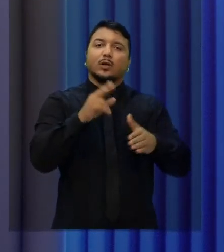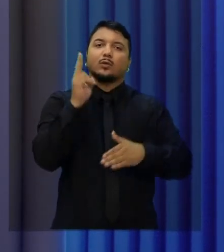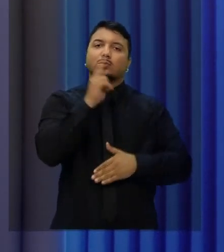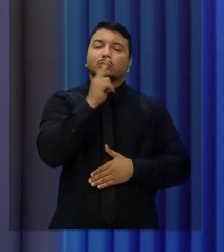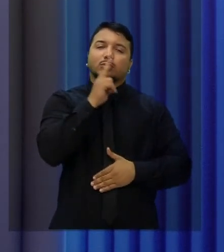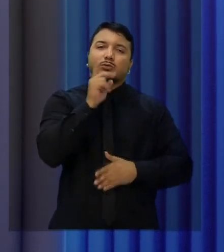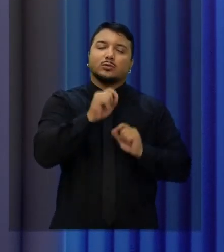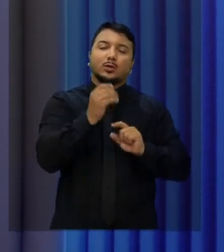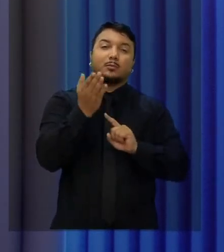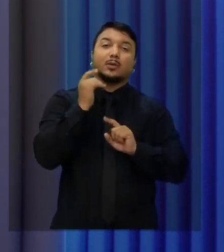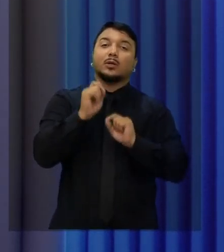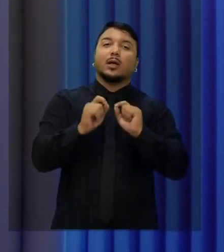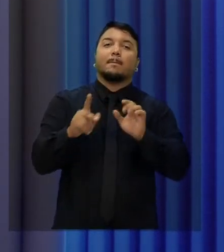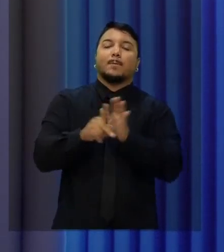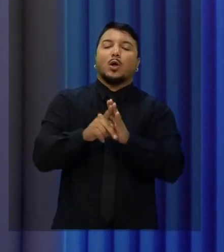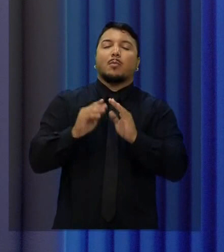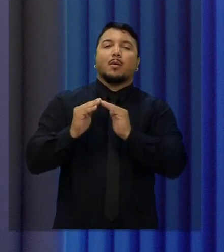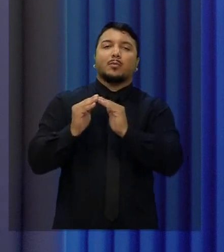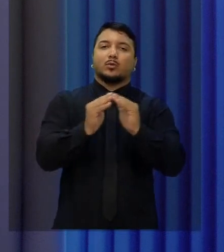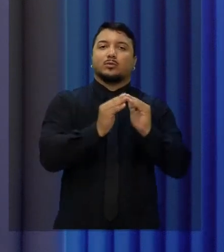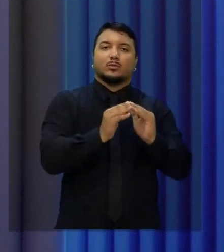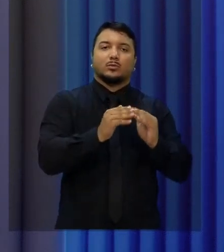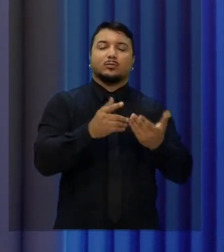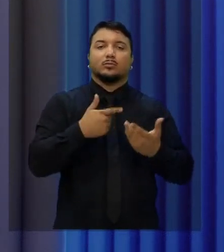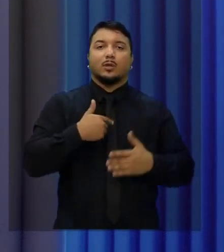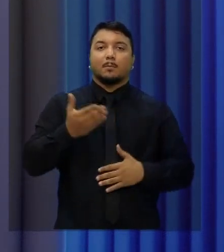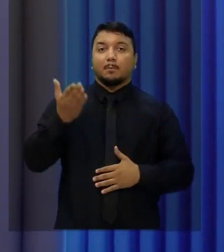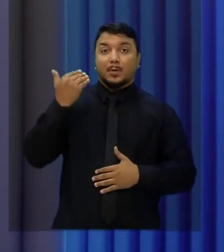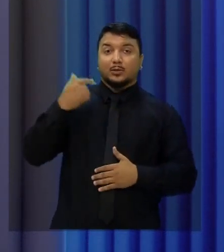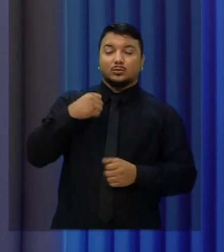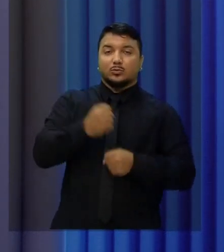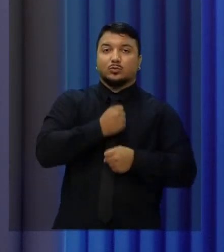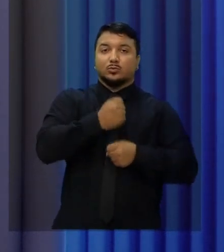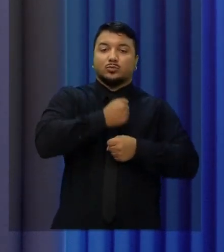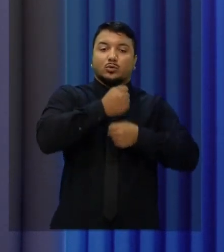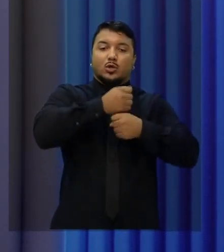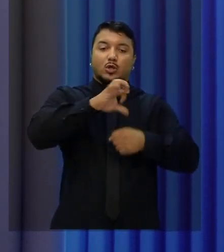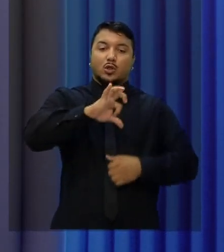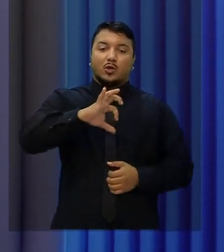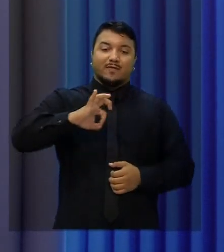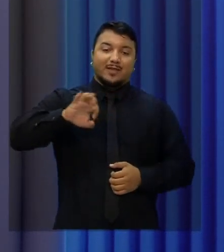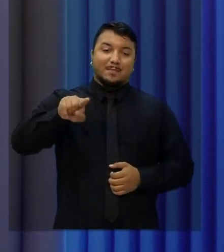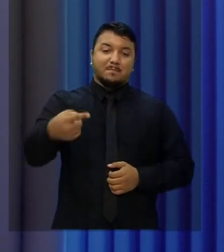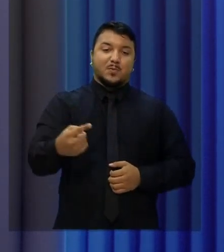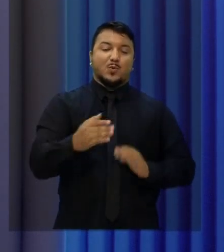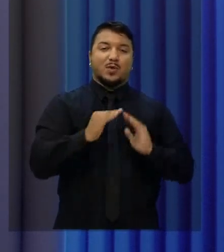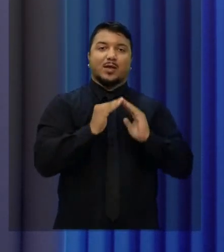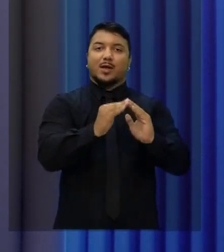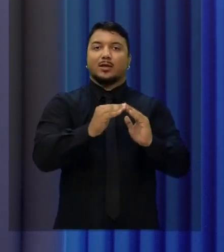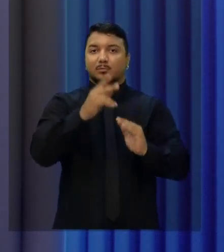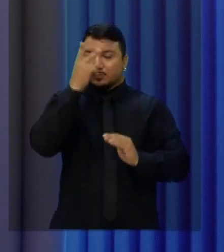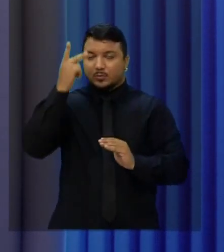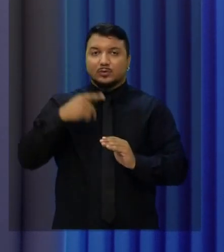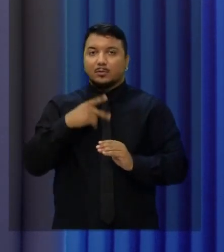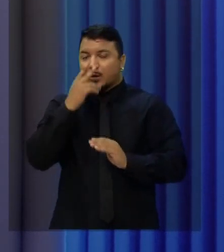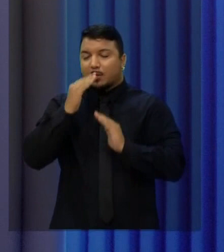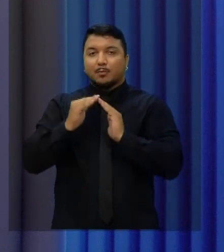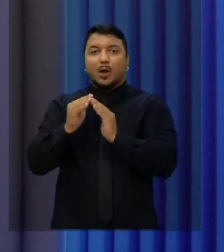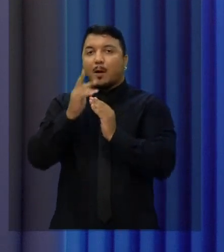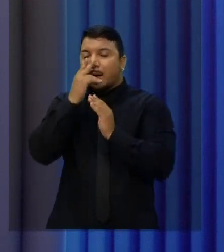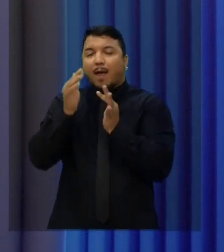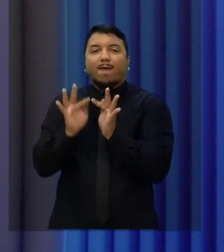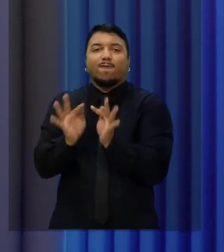prometido na última eleição pelo padrinho do candidato é o mano a construção de 90 mil moradias para as pessoas que moram em casa de Taipa.